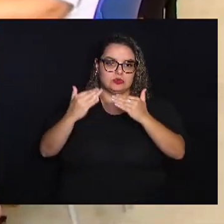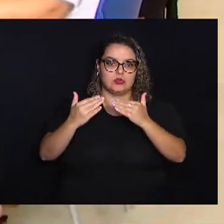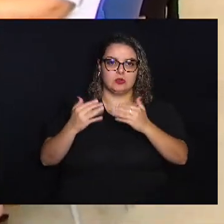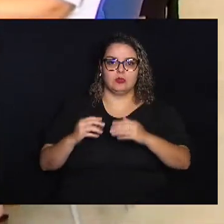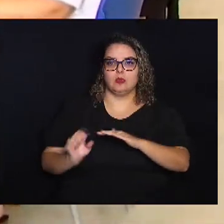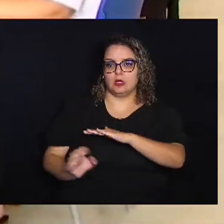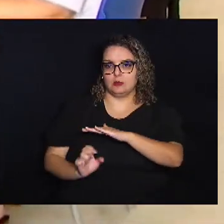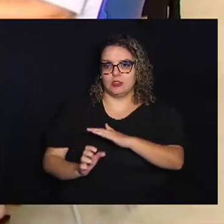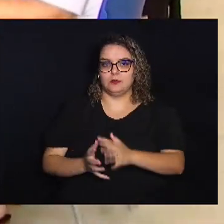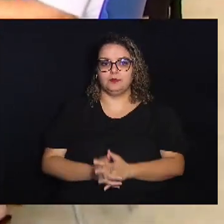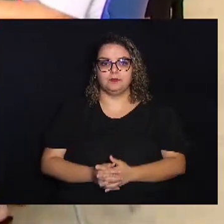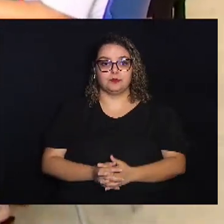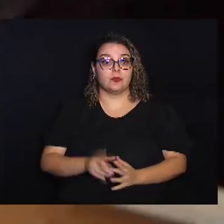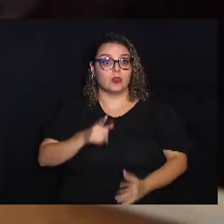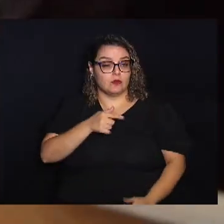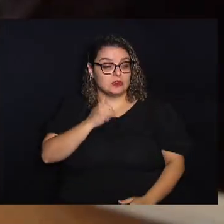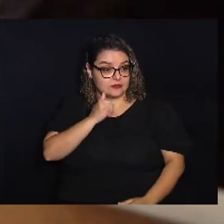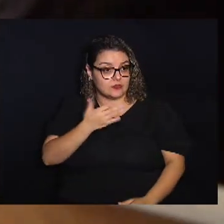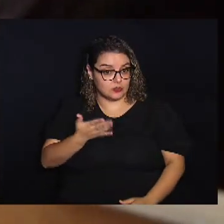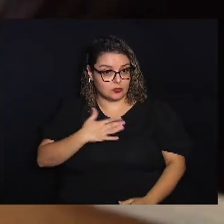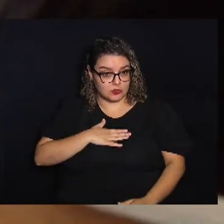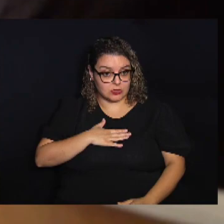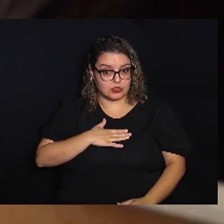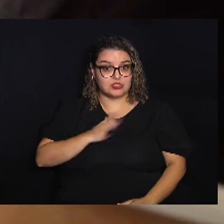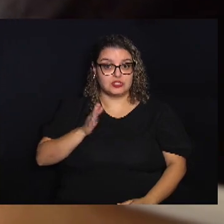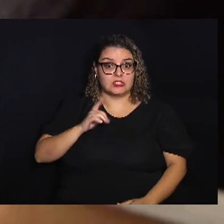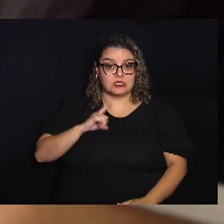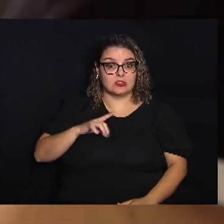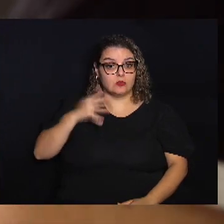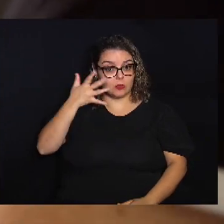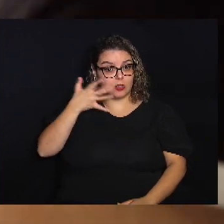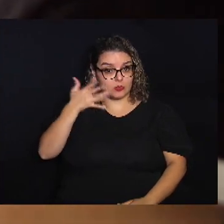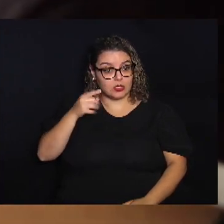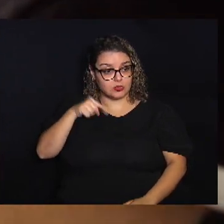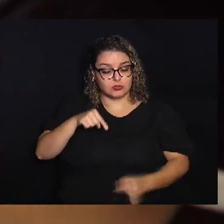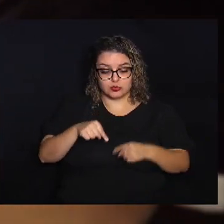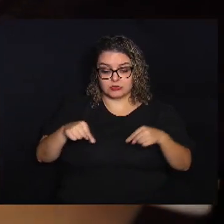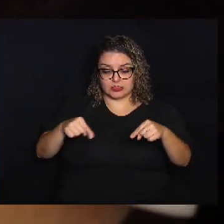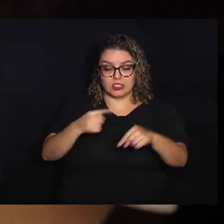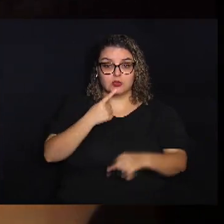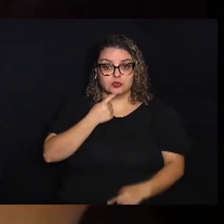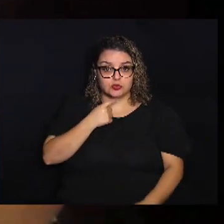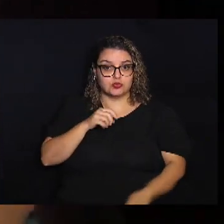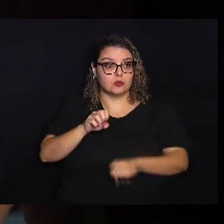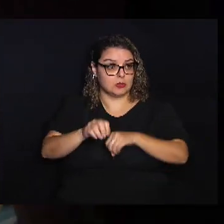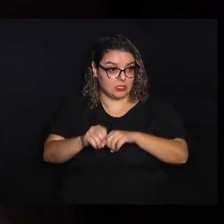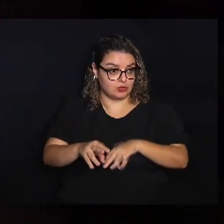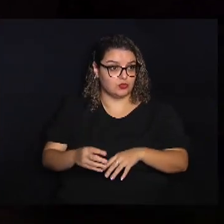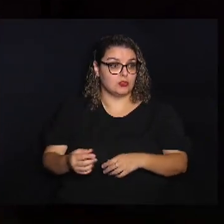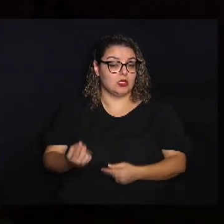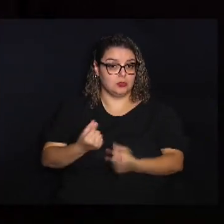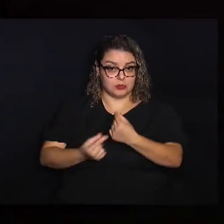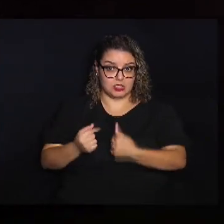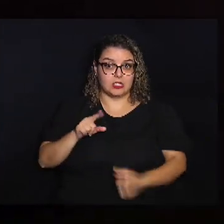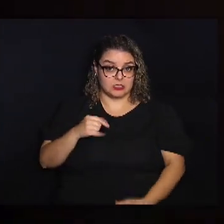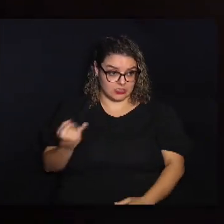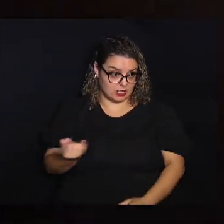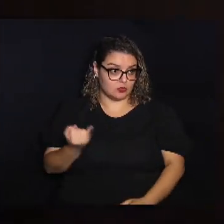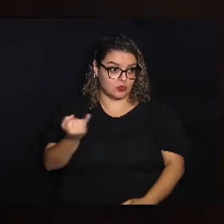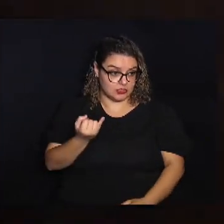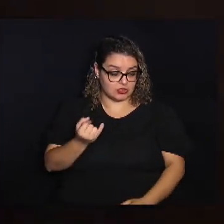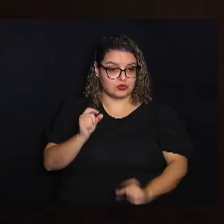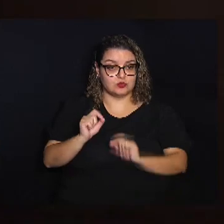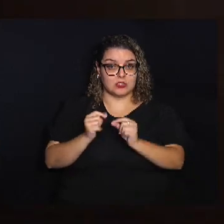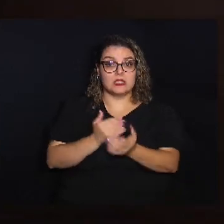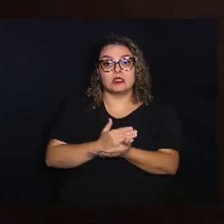negócio Você estava até comentando comigo né Camila, já teve uma palestra ali no Salão Vermelho sobre educação financeira e isso é tão importante para quem